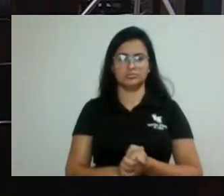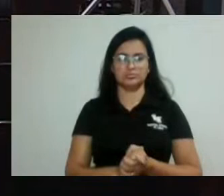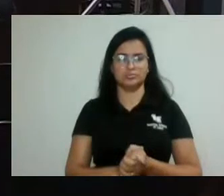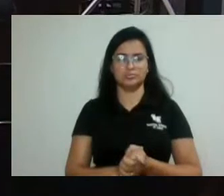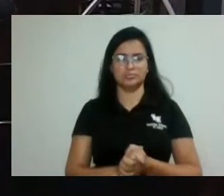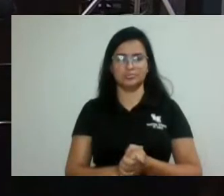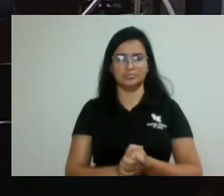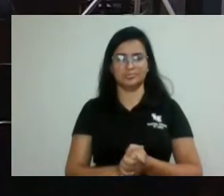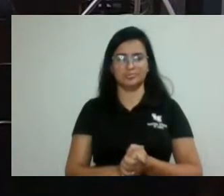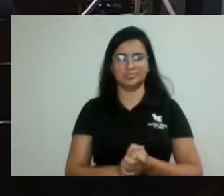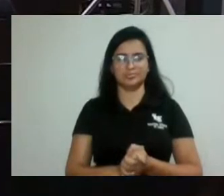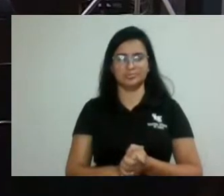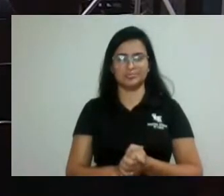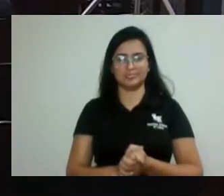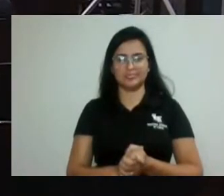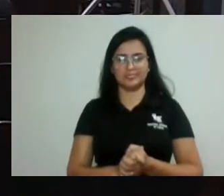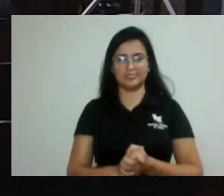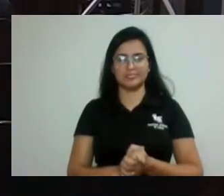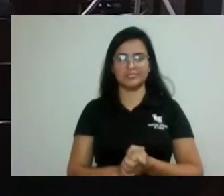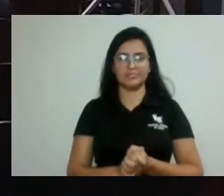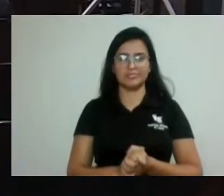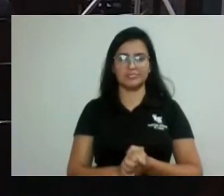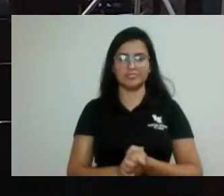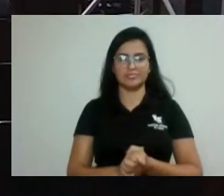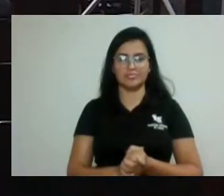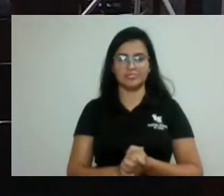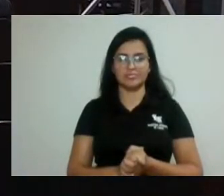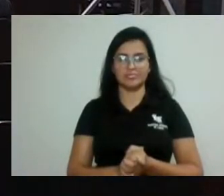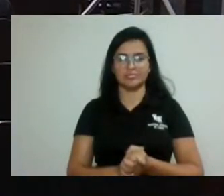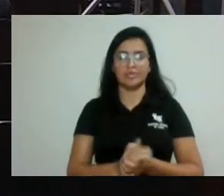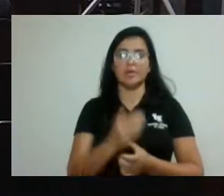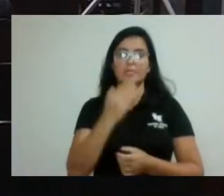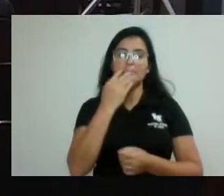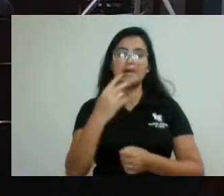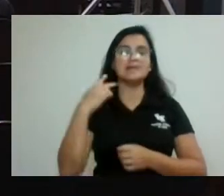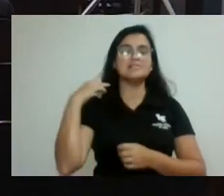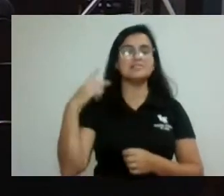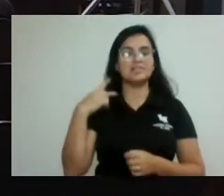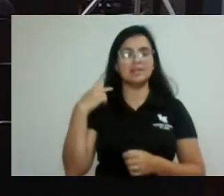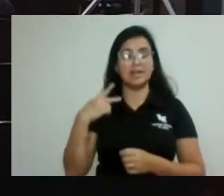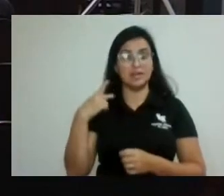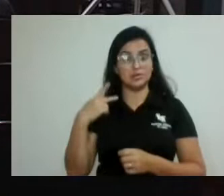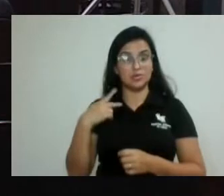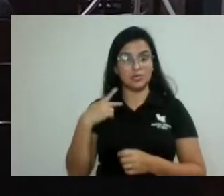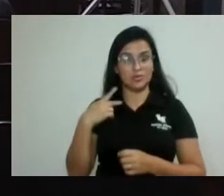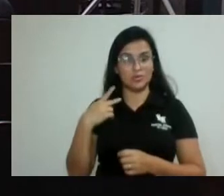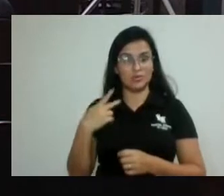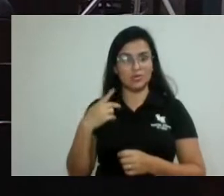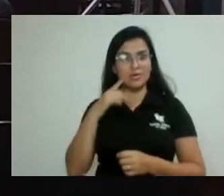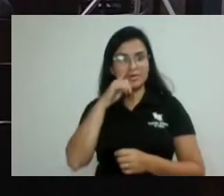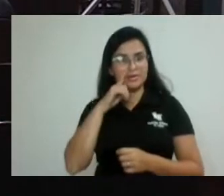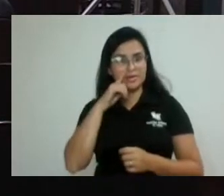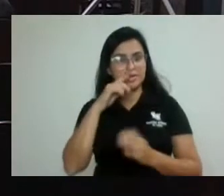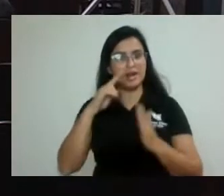Peço ao vereador Zé Márcio, que proceda à leitura das correspondências.